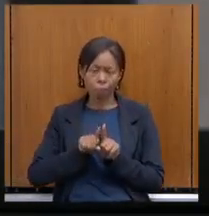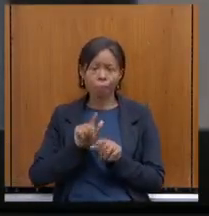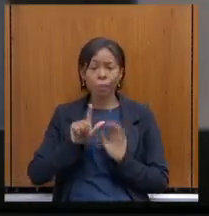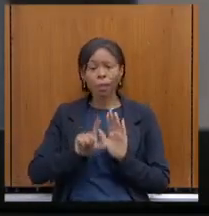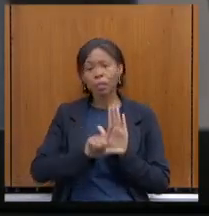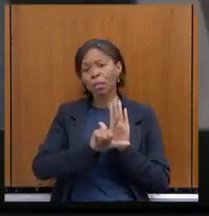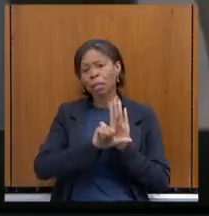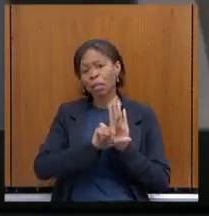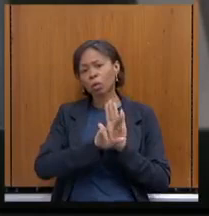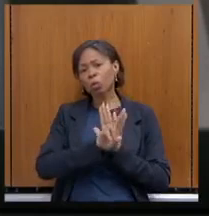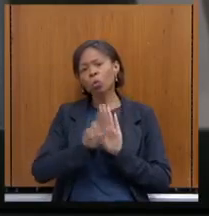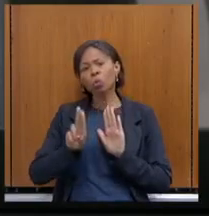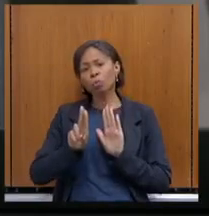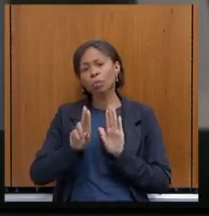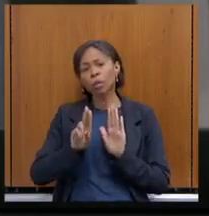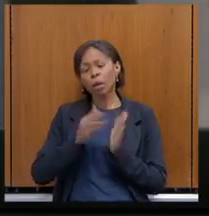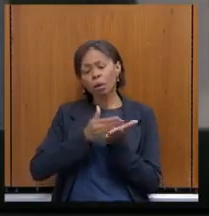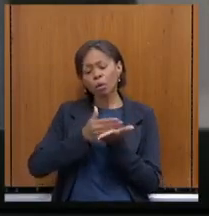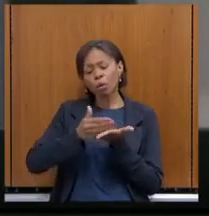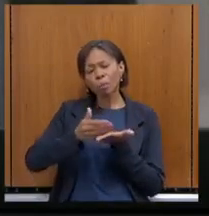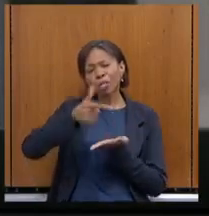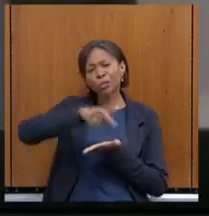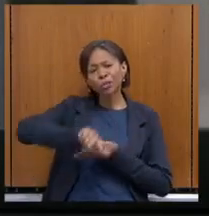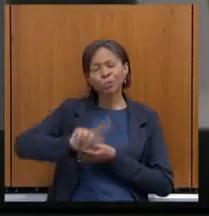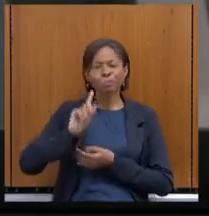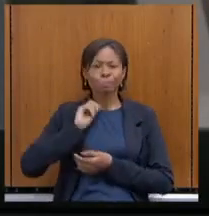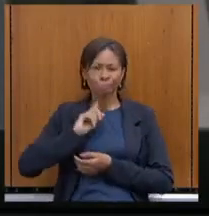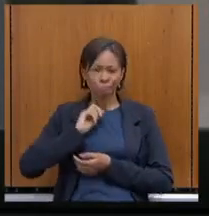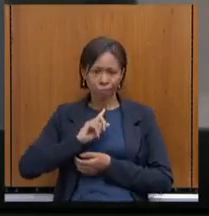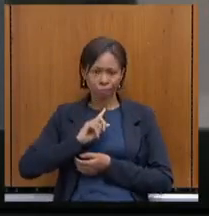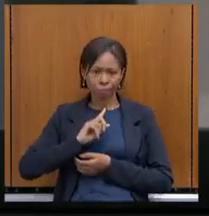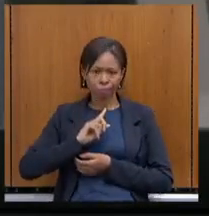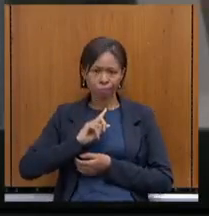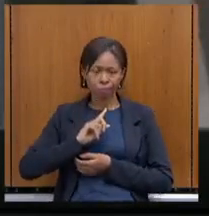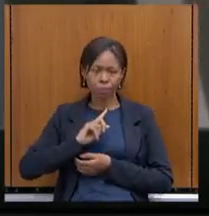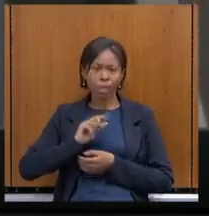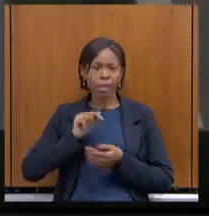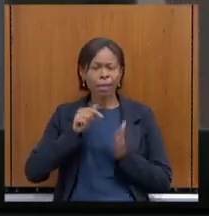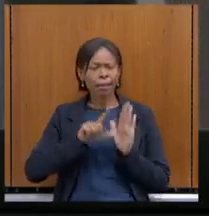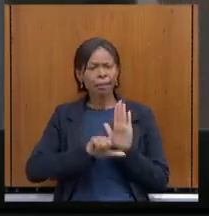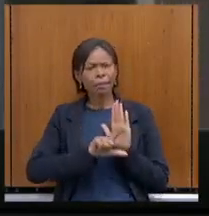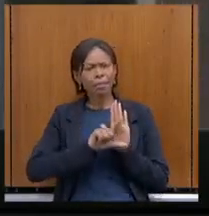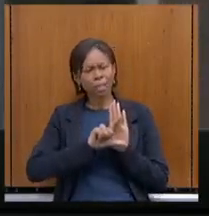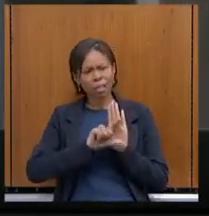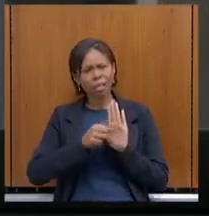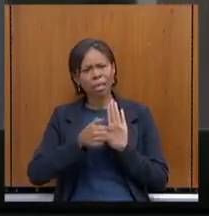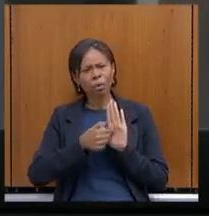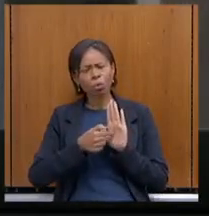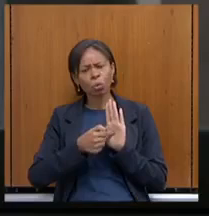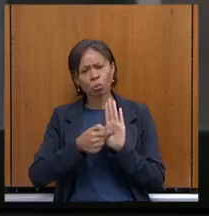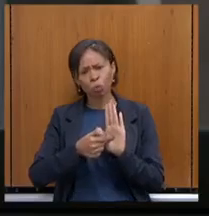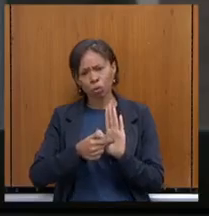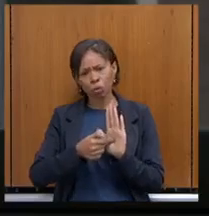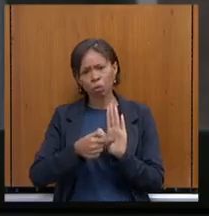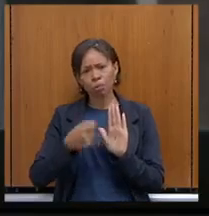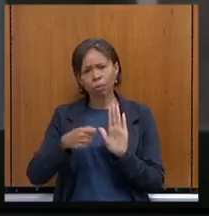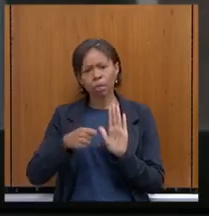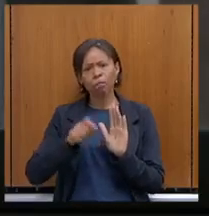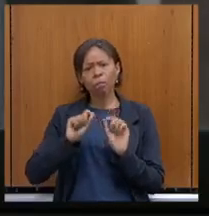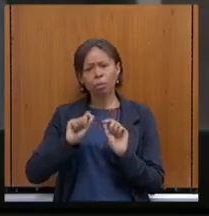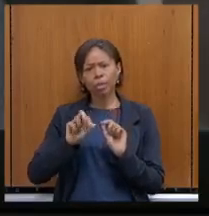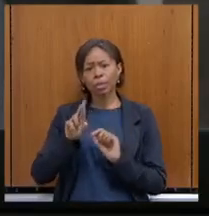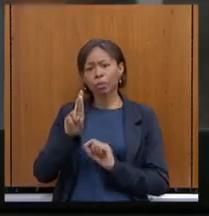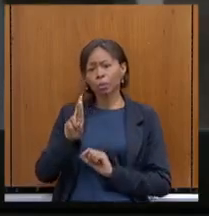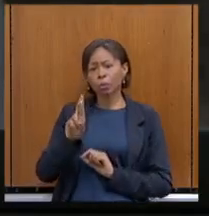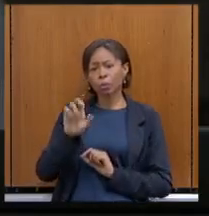Recomeça Minas, previa, em uma parte, o refinanciamento de dívidas tributárias, o REFIS,